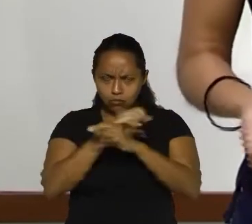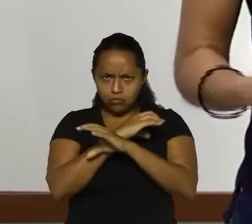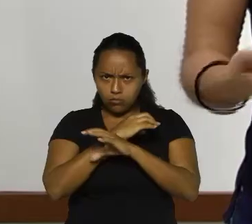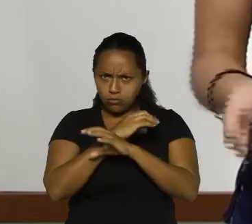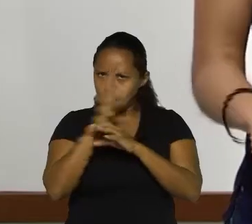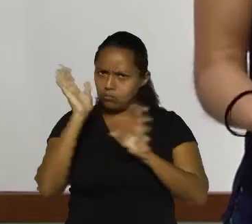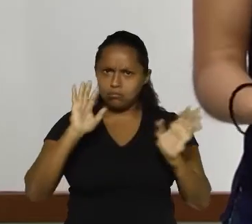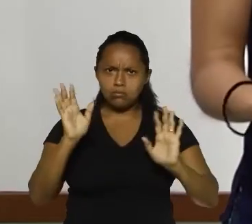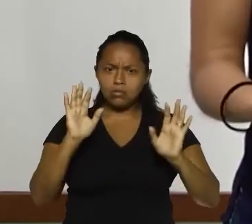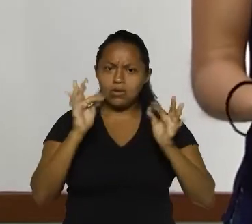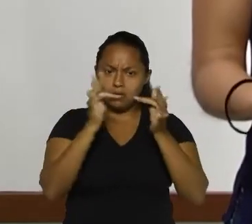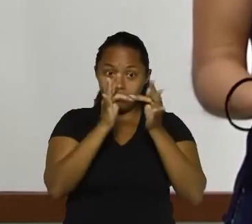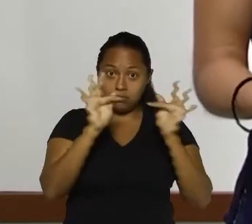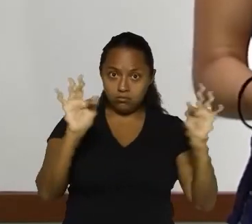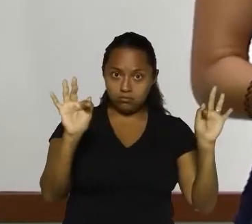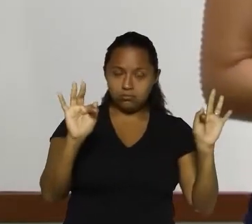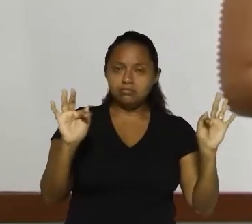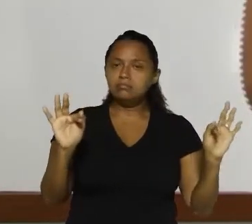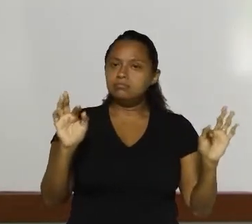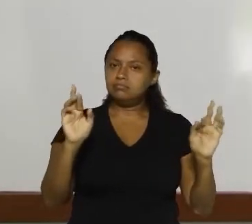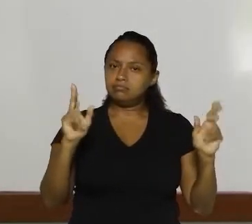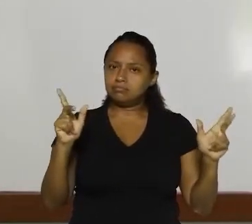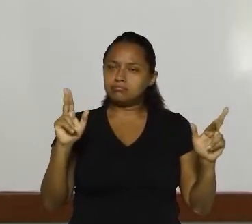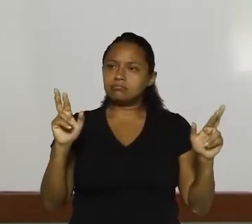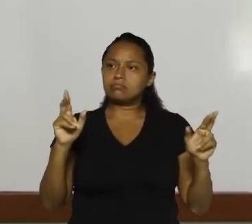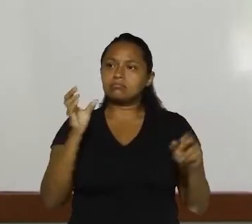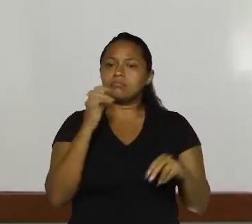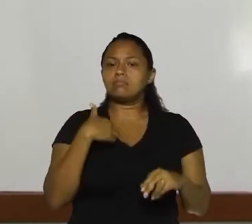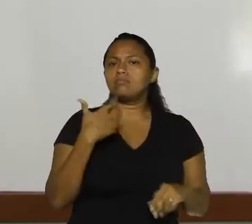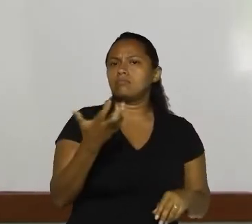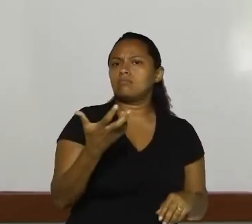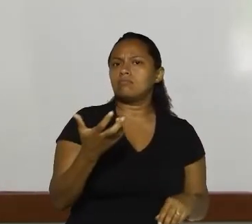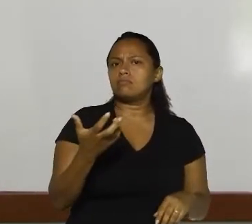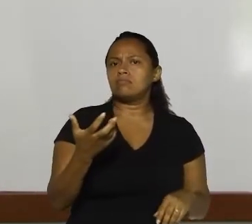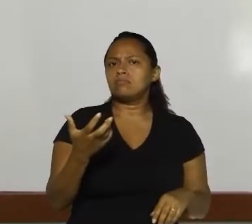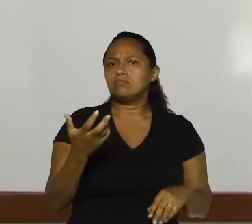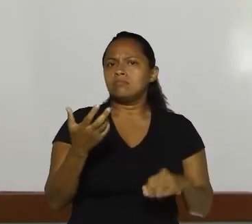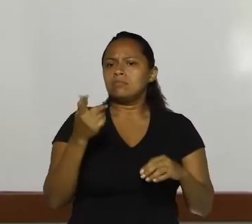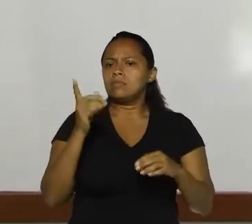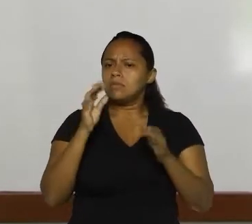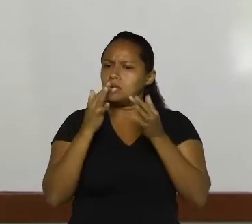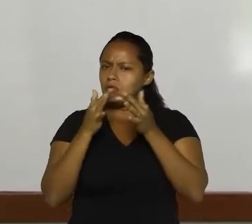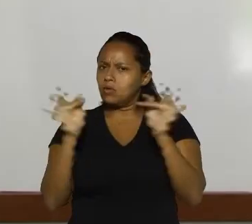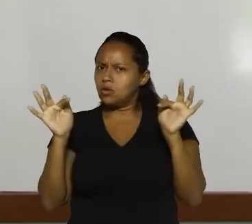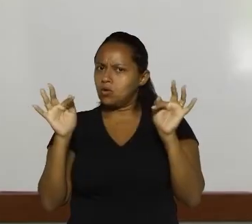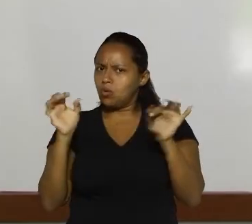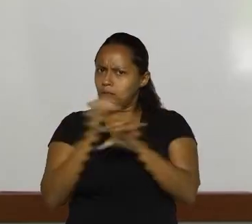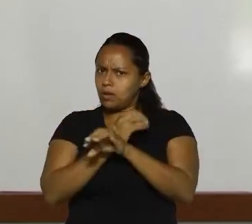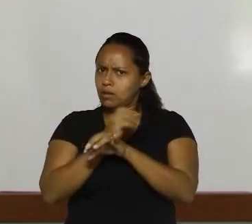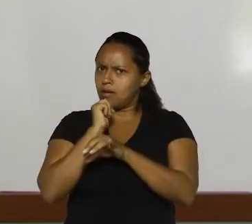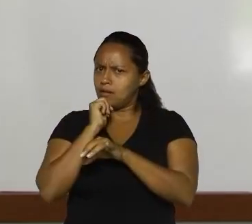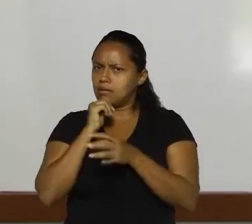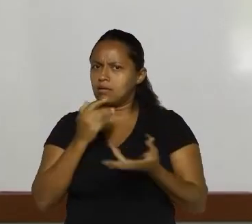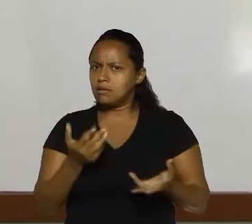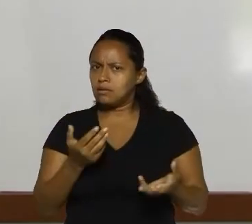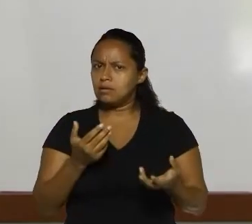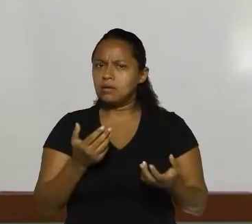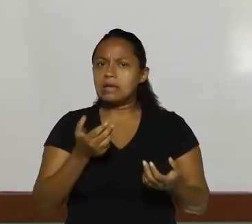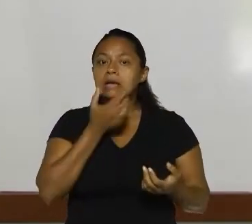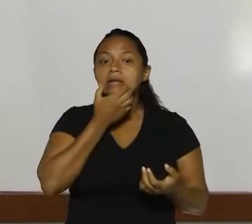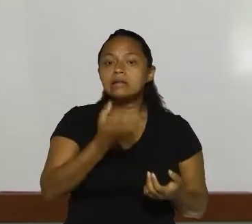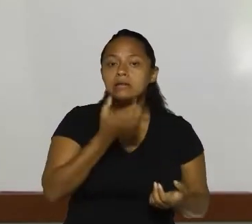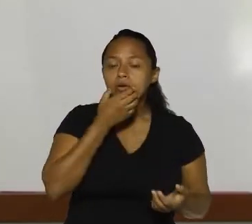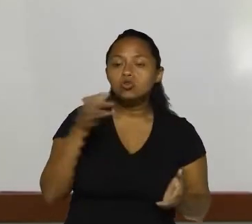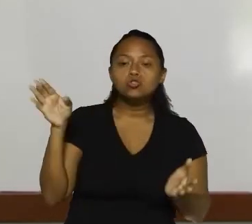oração. Não é como a frase, né? Eu quero. Isso aqui é uma oração. Está completa? Não. Que o Natal